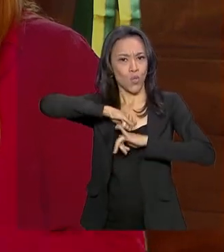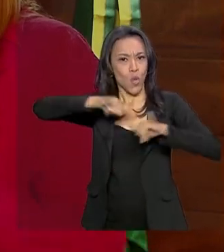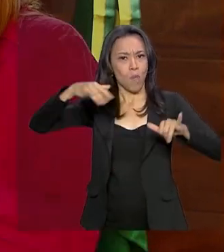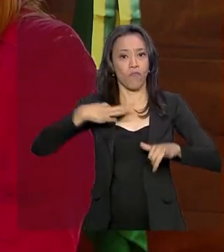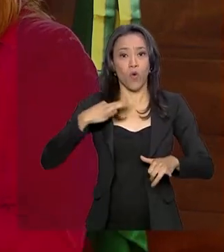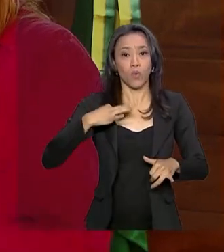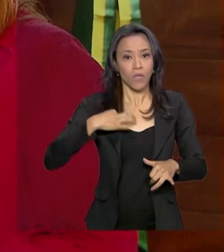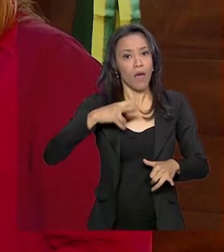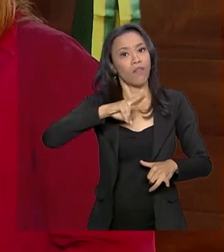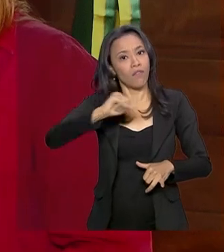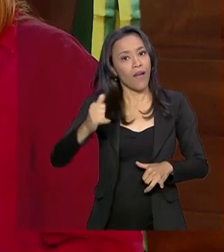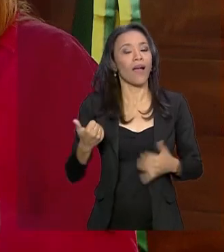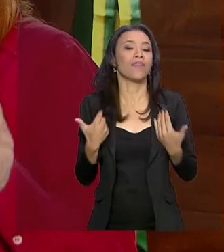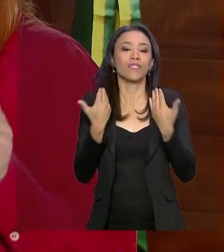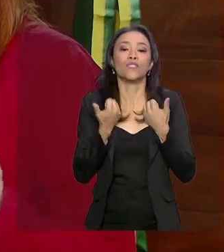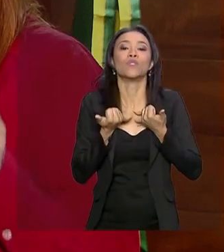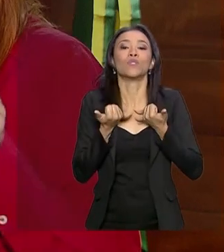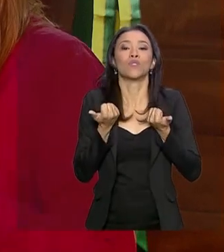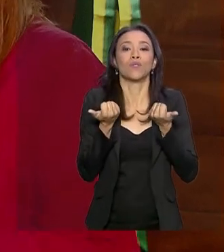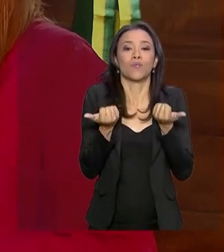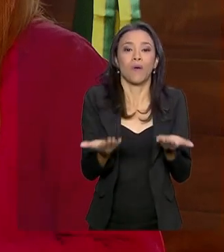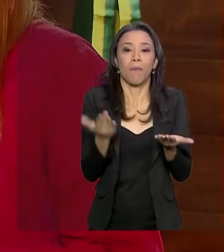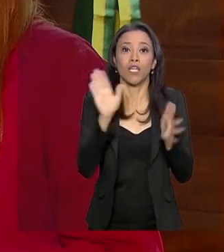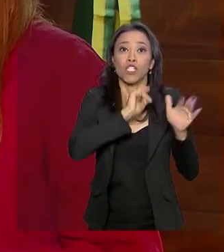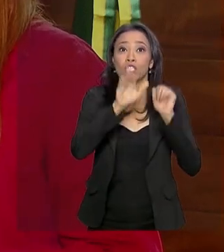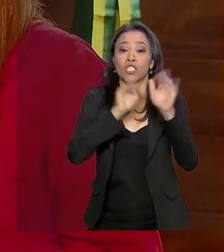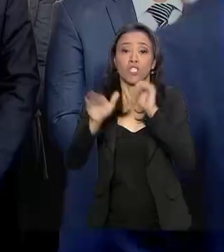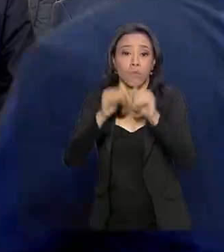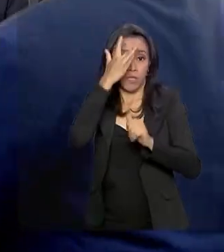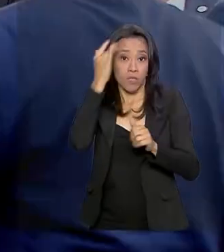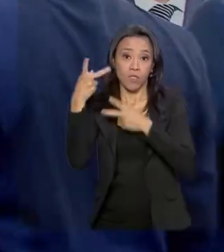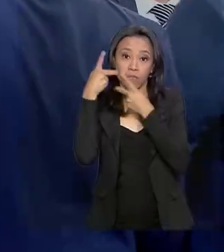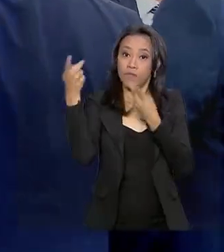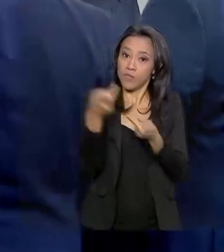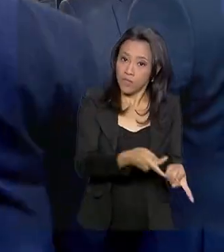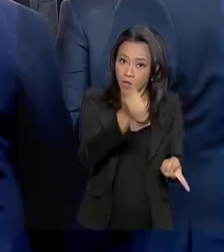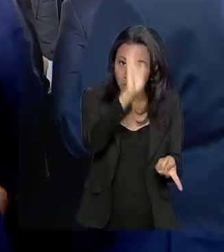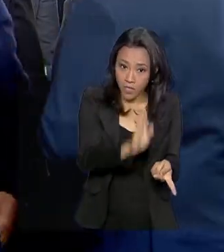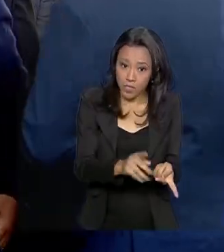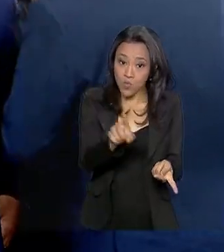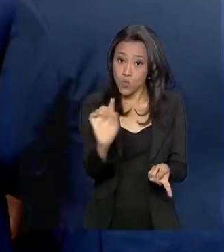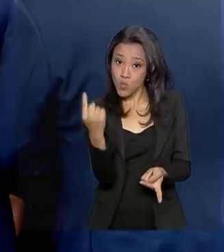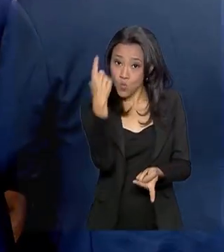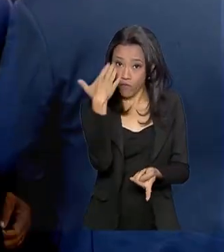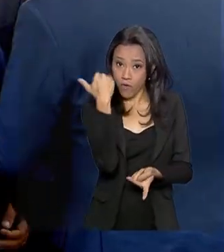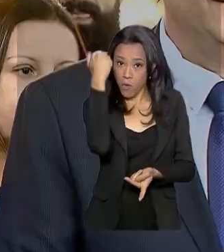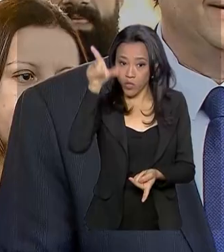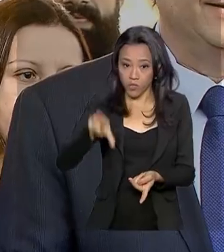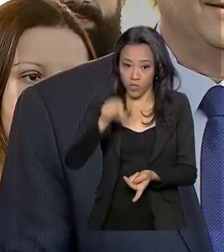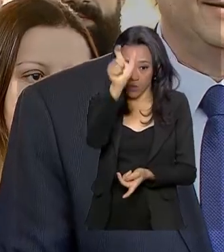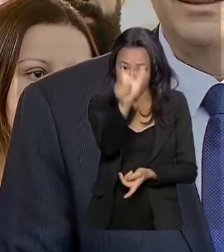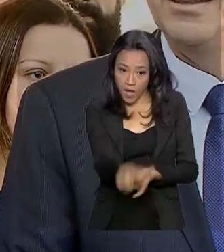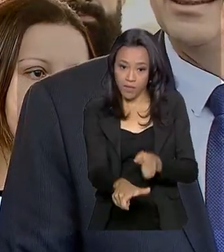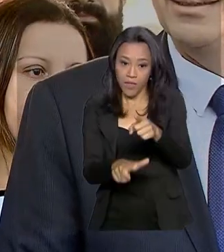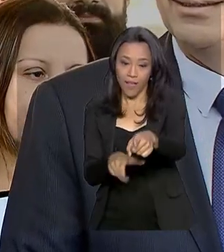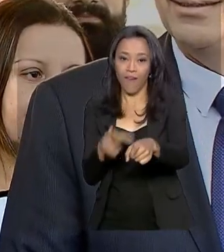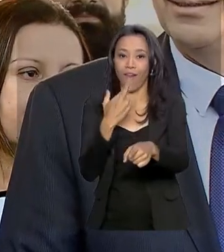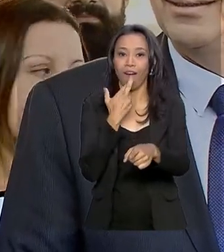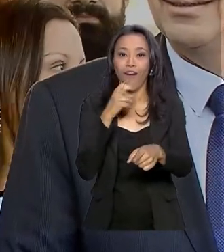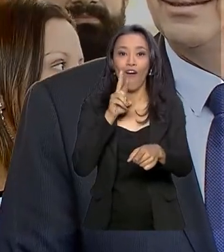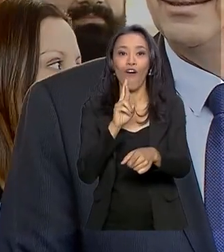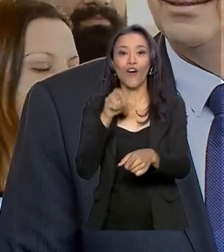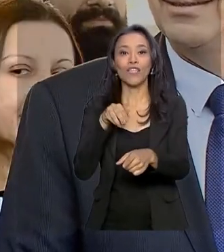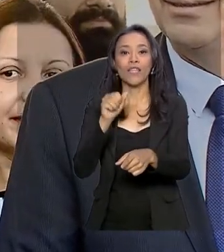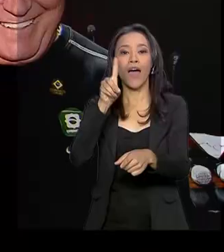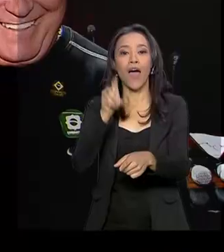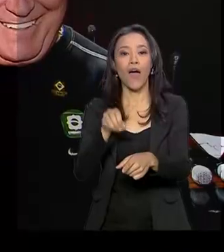vão doar a imagem para atrair mais turistas para o país. Um dos famosos escolhidos é o jogador Ronaldinho Gaúcho, que